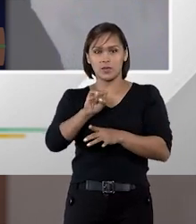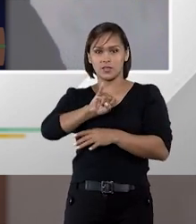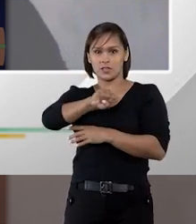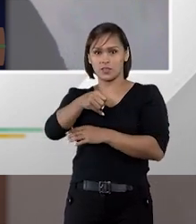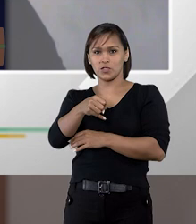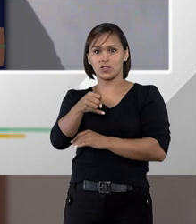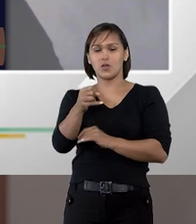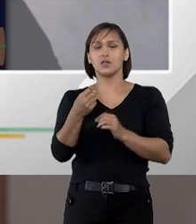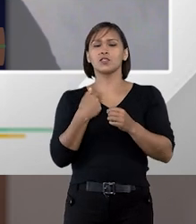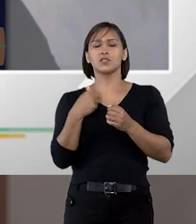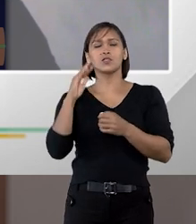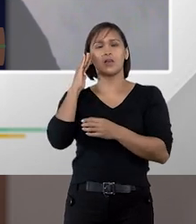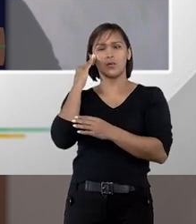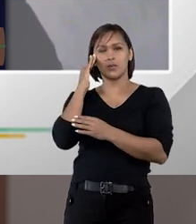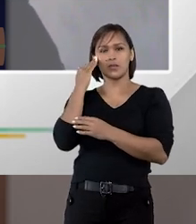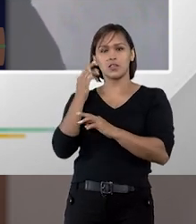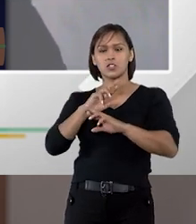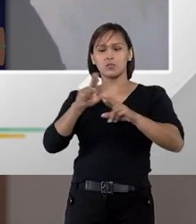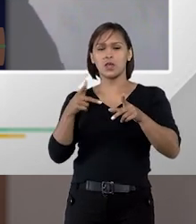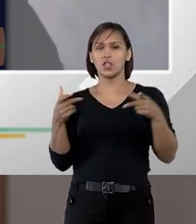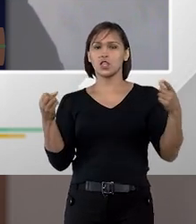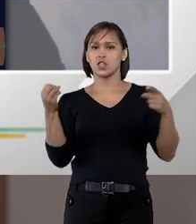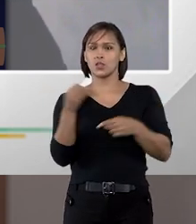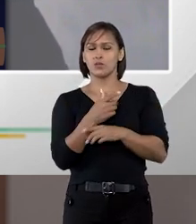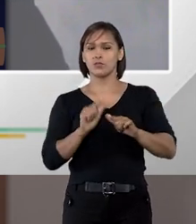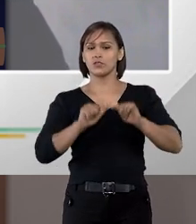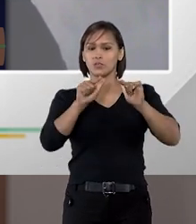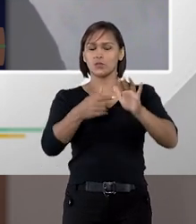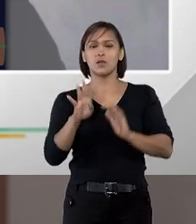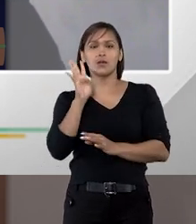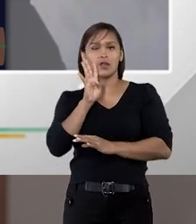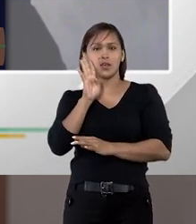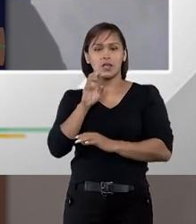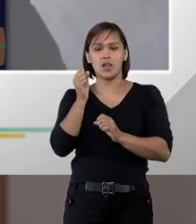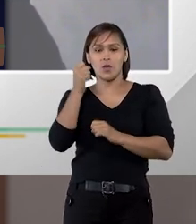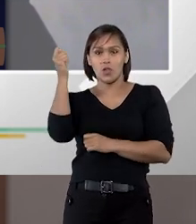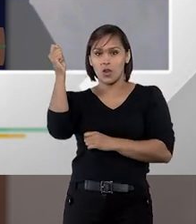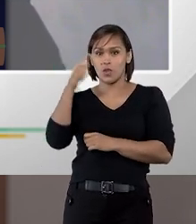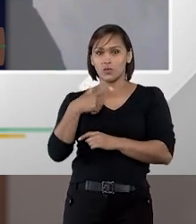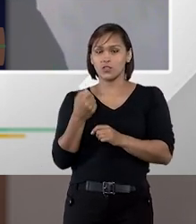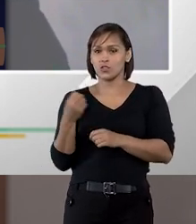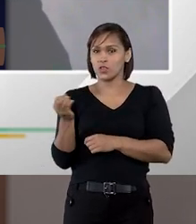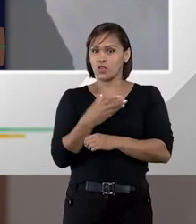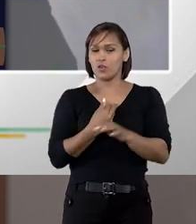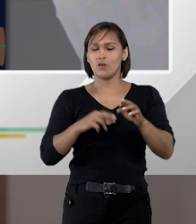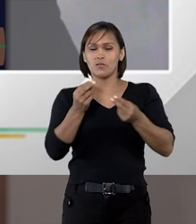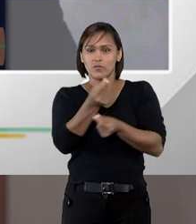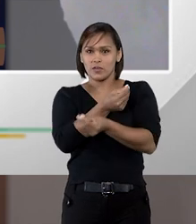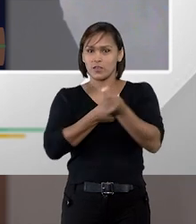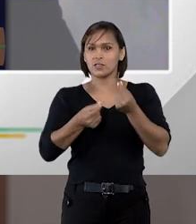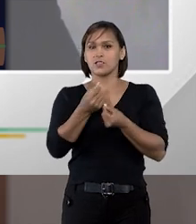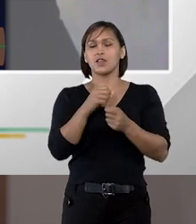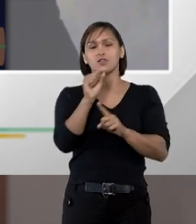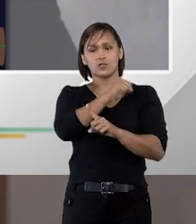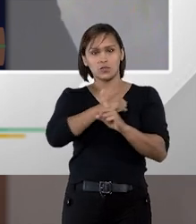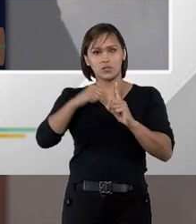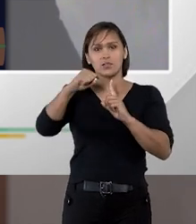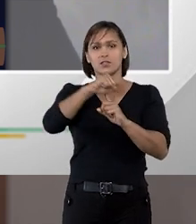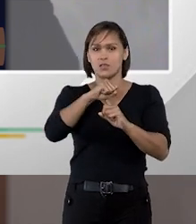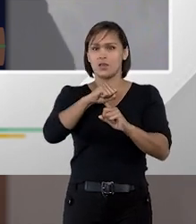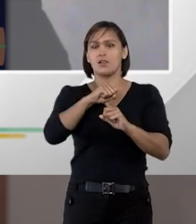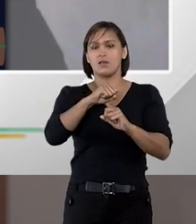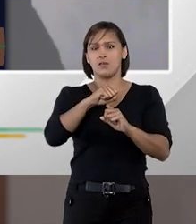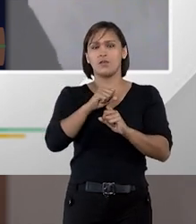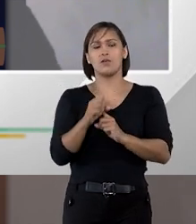STJ se trazer uma interpretação do novo diploma legal à luz de uma nova realidade econômica social